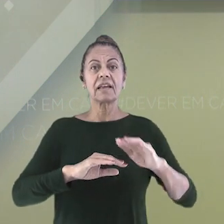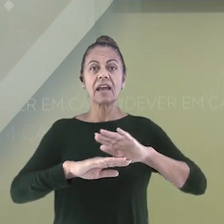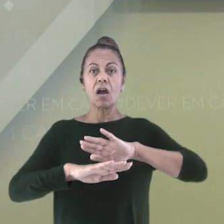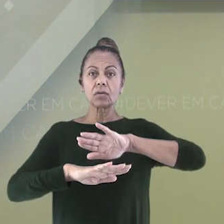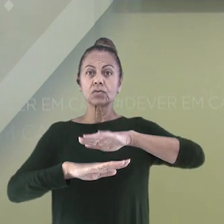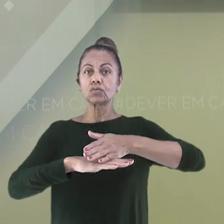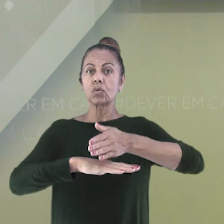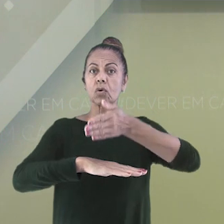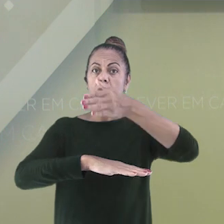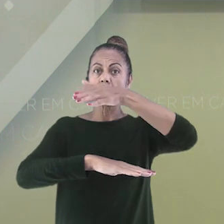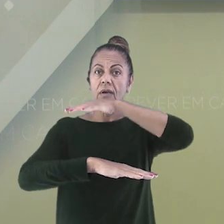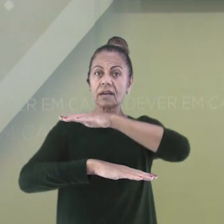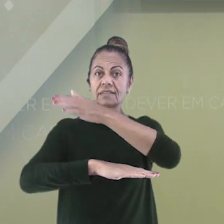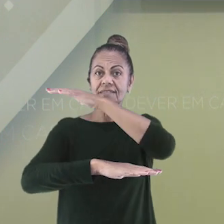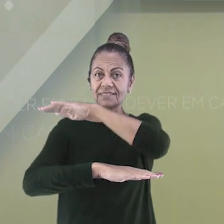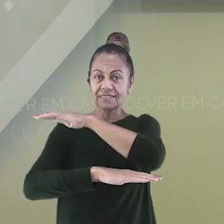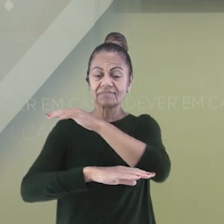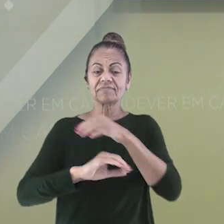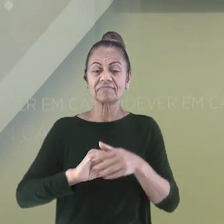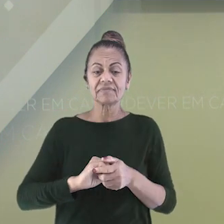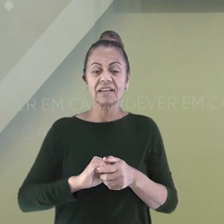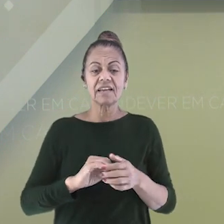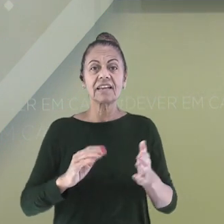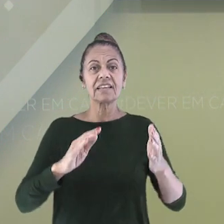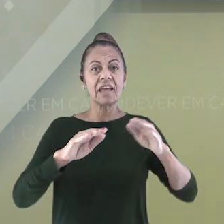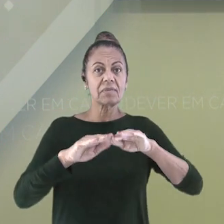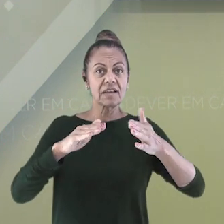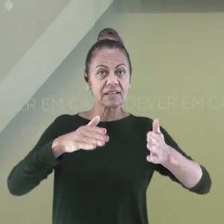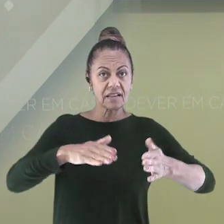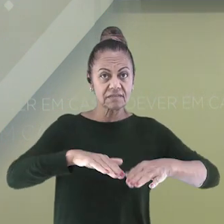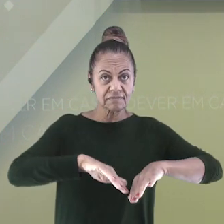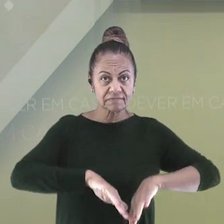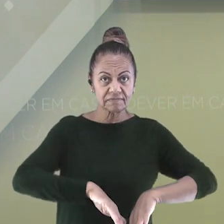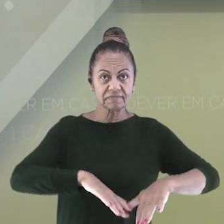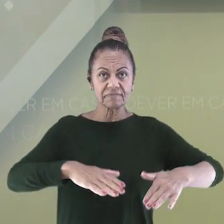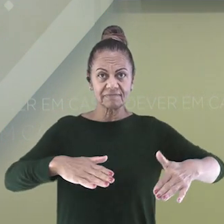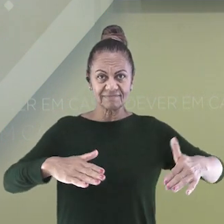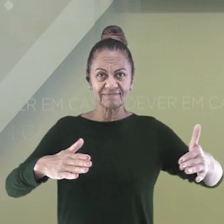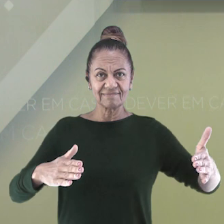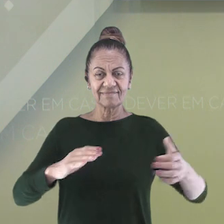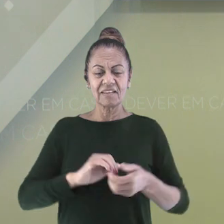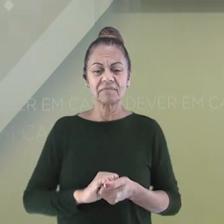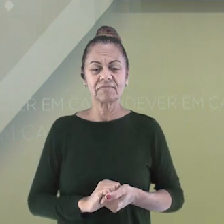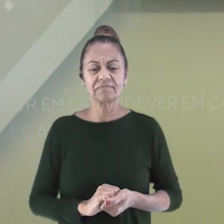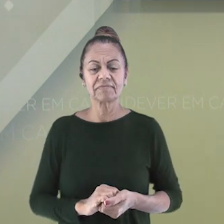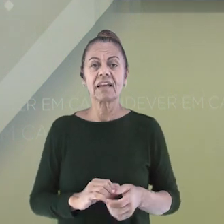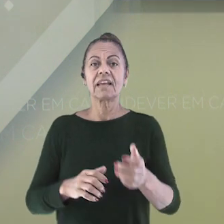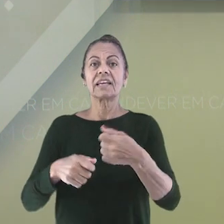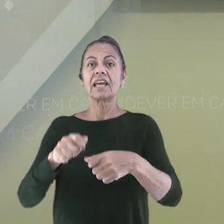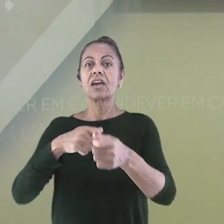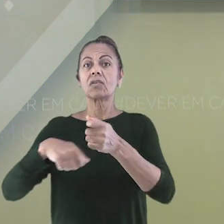altos e planos. E depressões são rebaixamentos no terreno. Na economia,